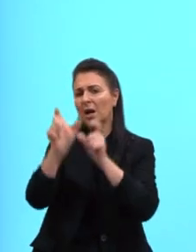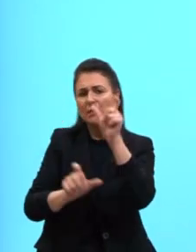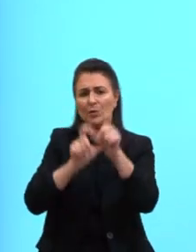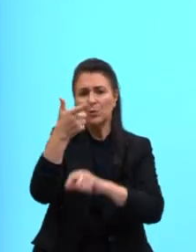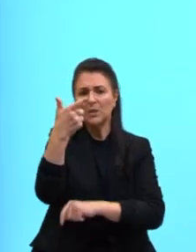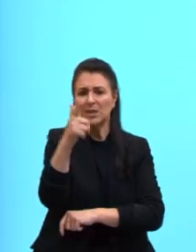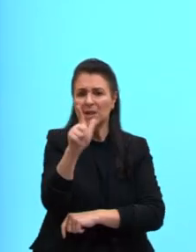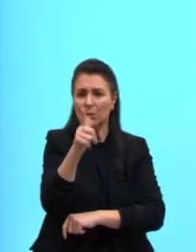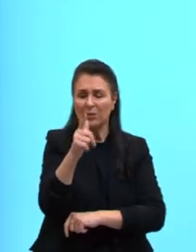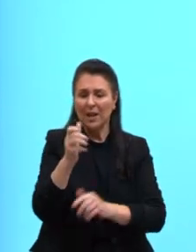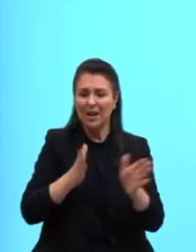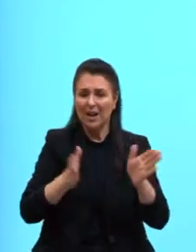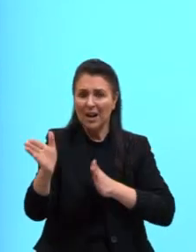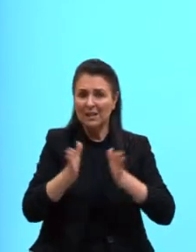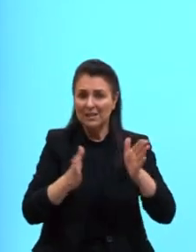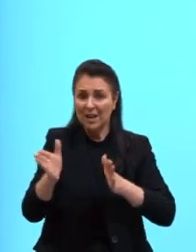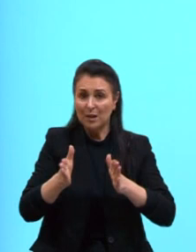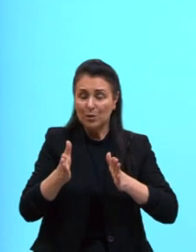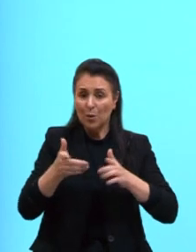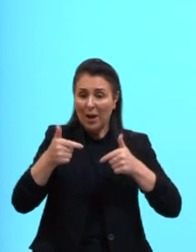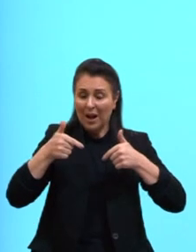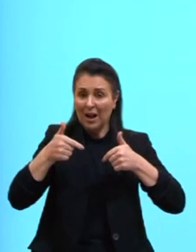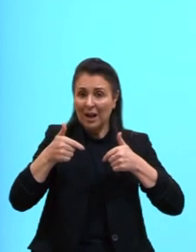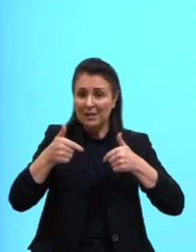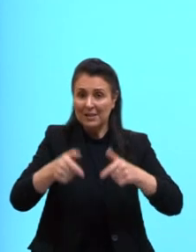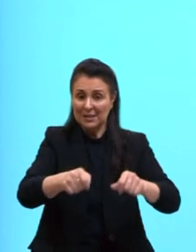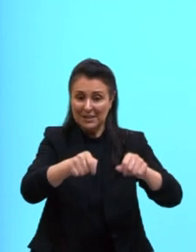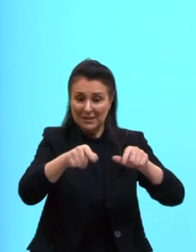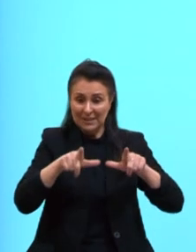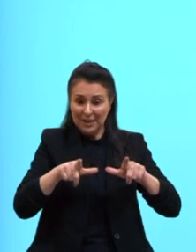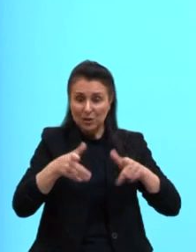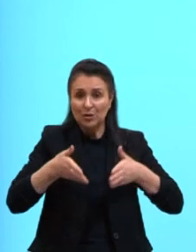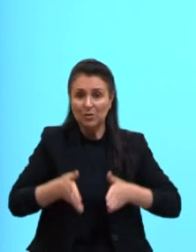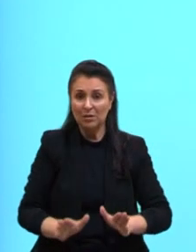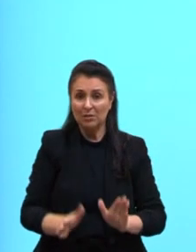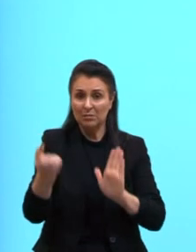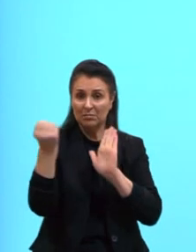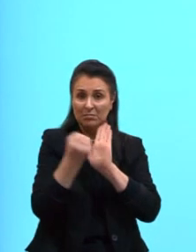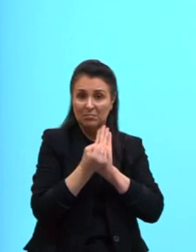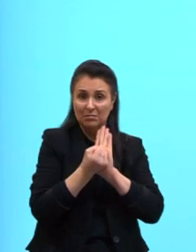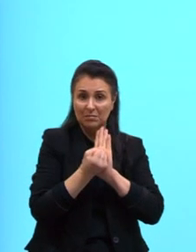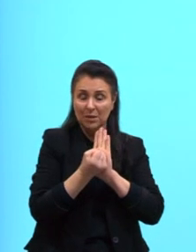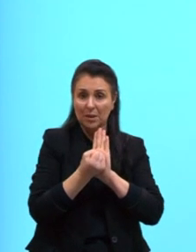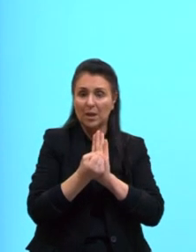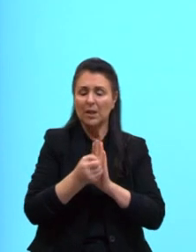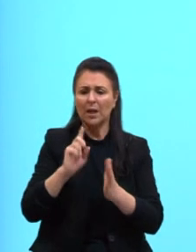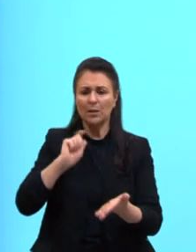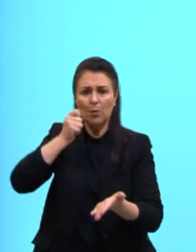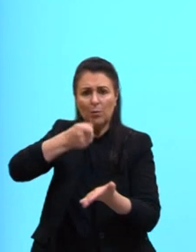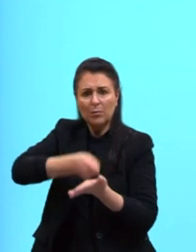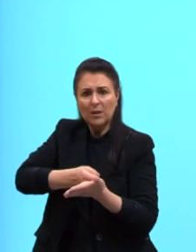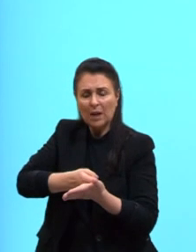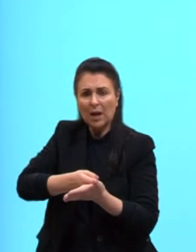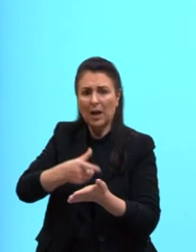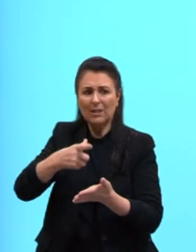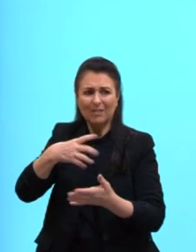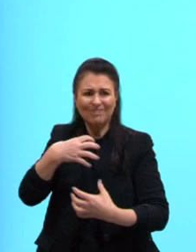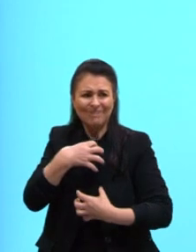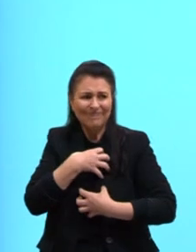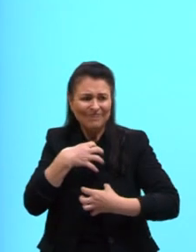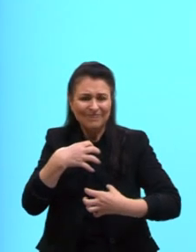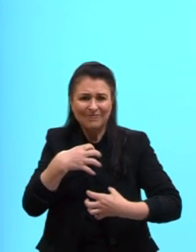não tiveram acesso ao registro oficial, as quais, frequentemente, são obrigadas a lidar com situações